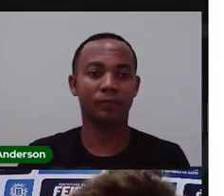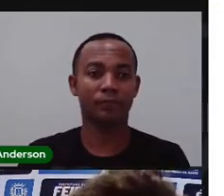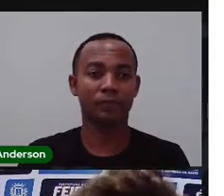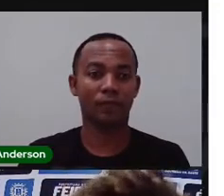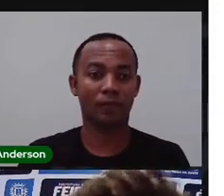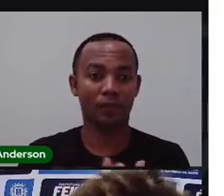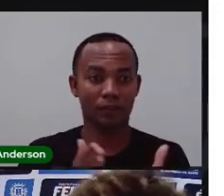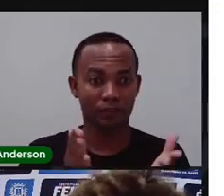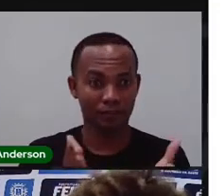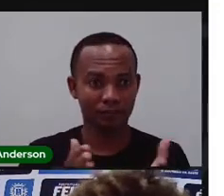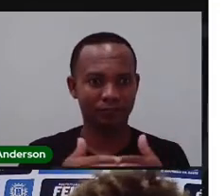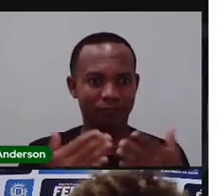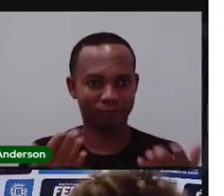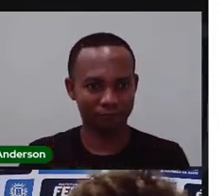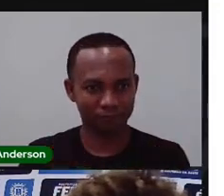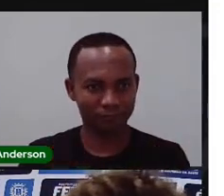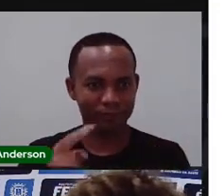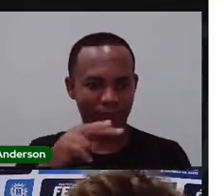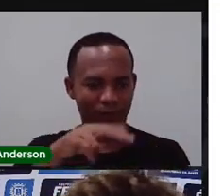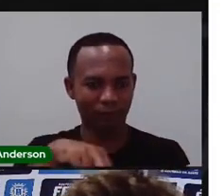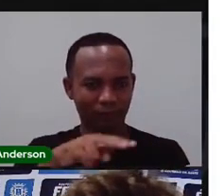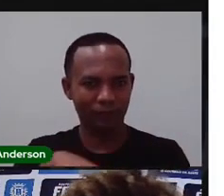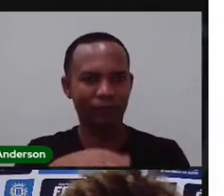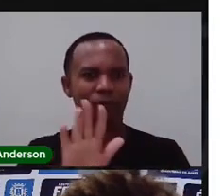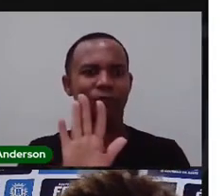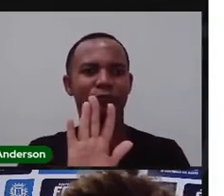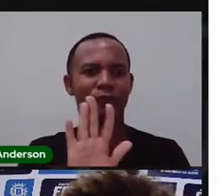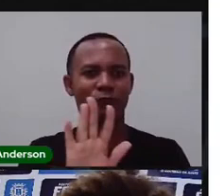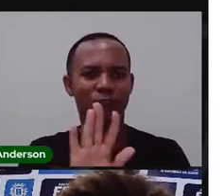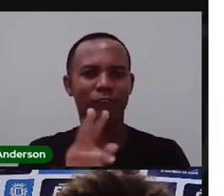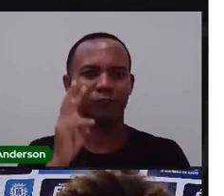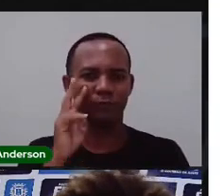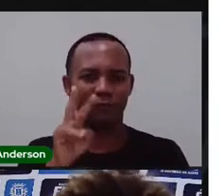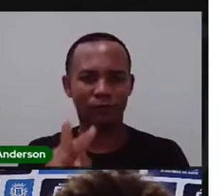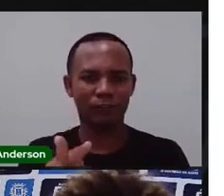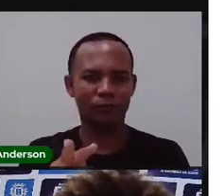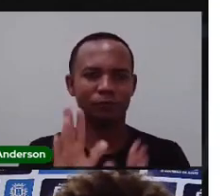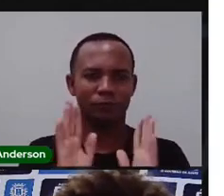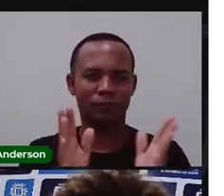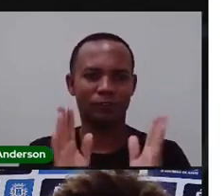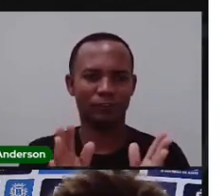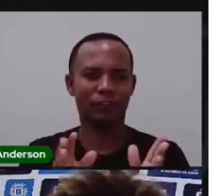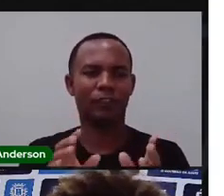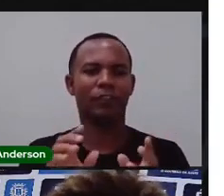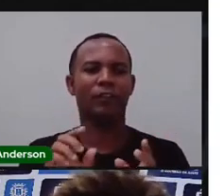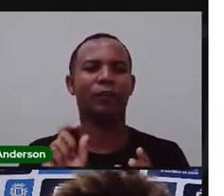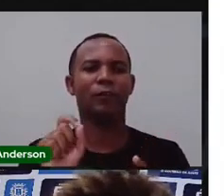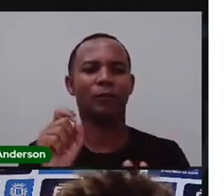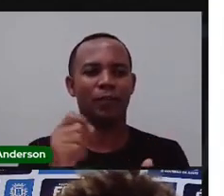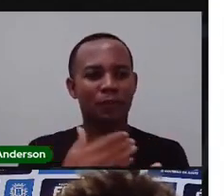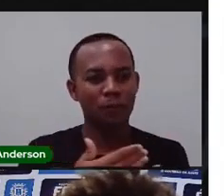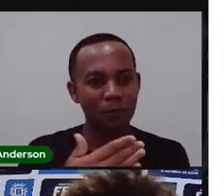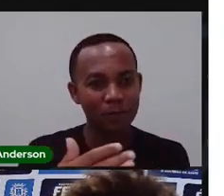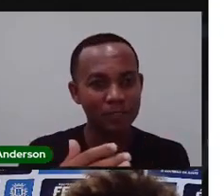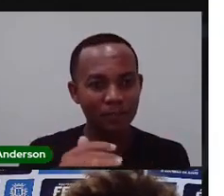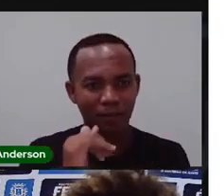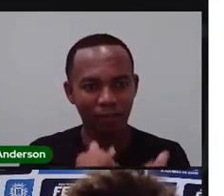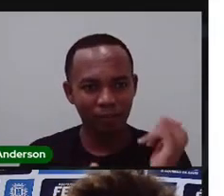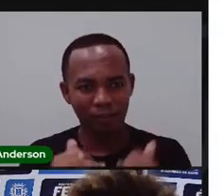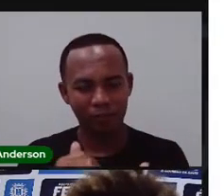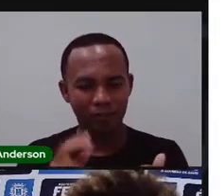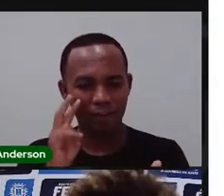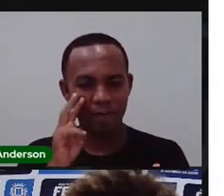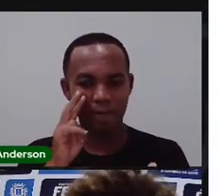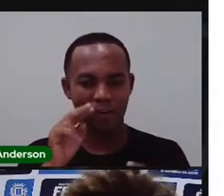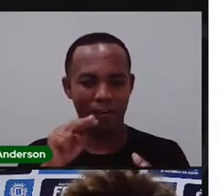vocês acabaram de visualizar esse vídeo que a Pró deixou aí para vocês, né? Após a leitura do texto inicial, que é para acessar esse link. Mas o